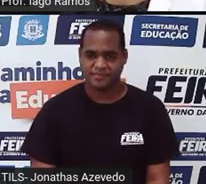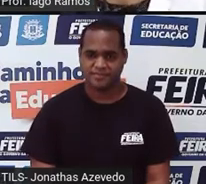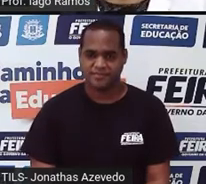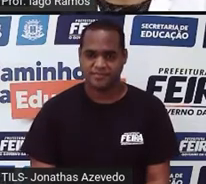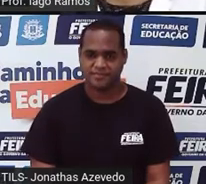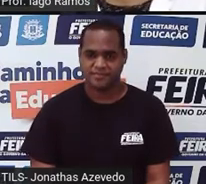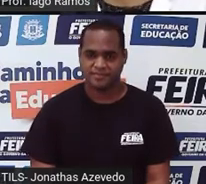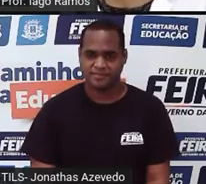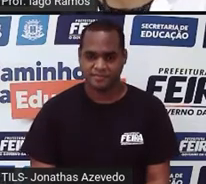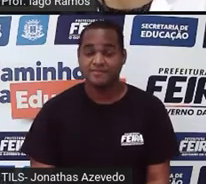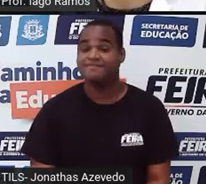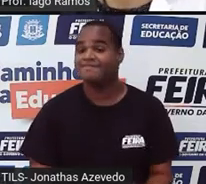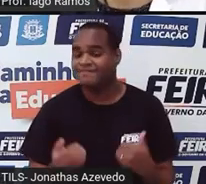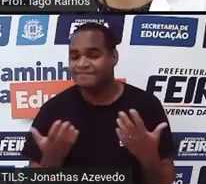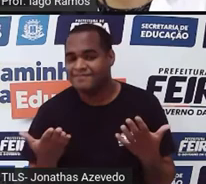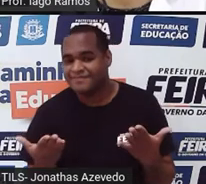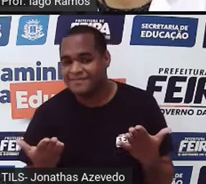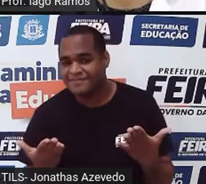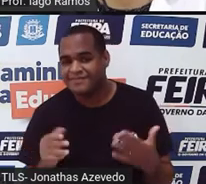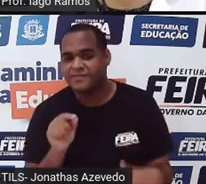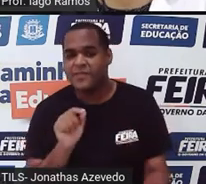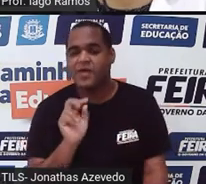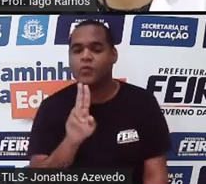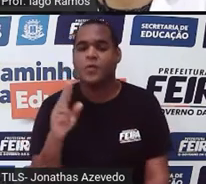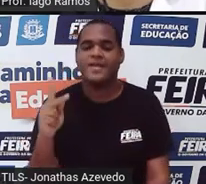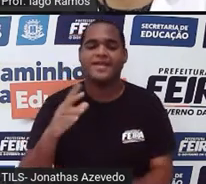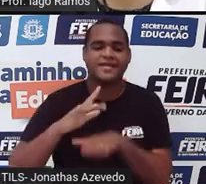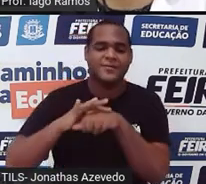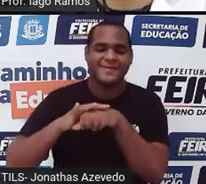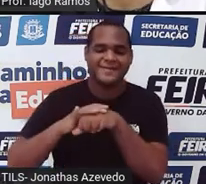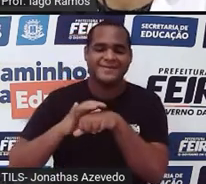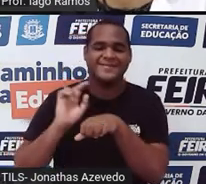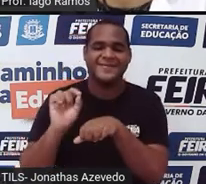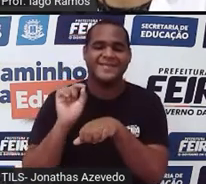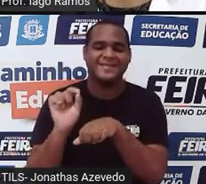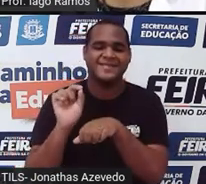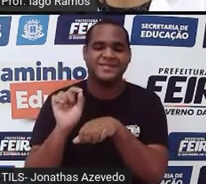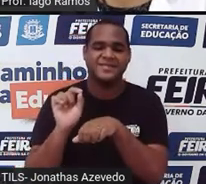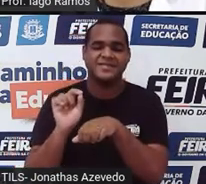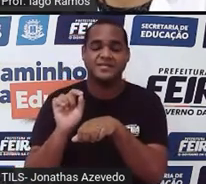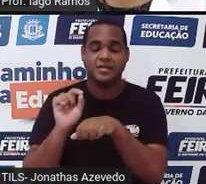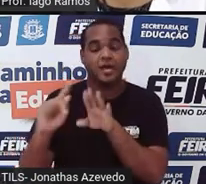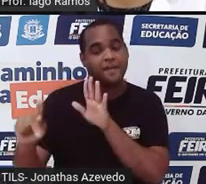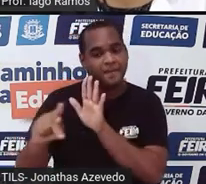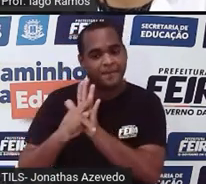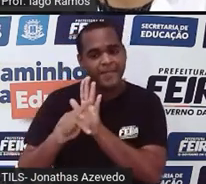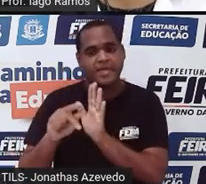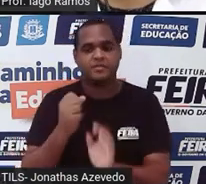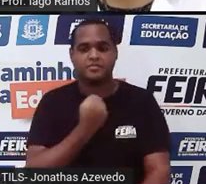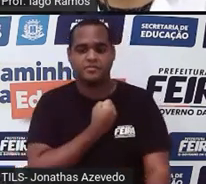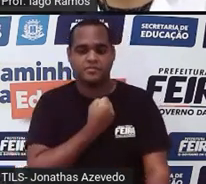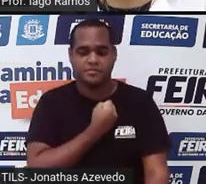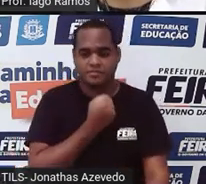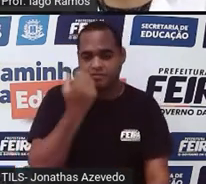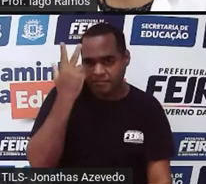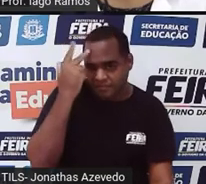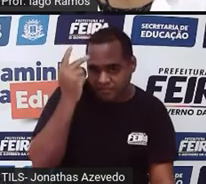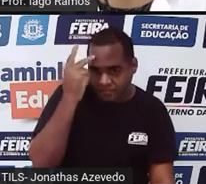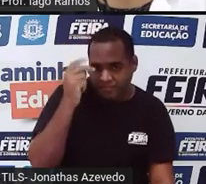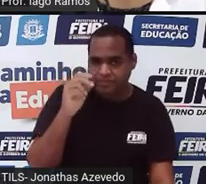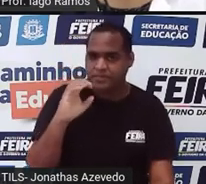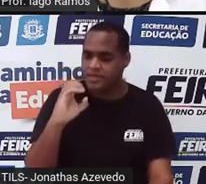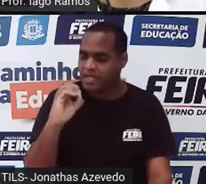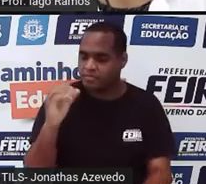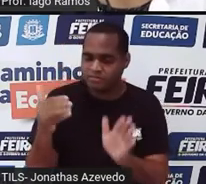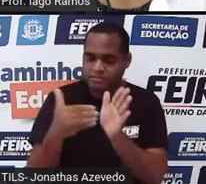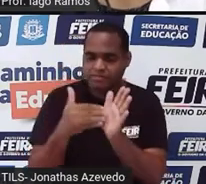E aí, qual é nome dessa doença que está, né? Que pertence aos números naturais entre 0 e